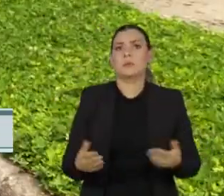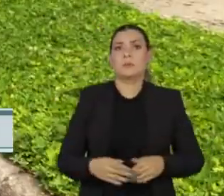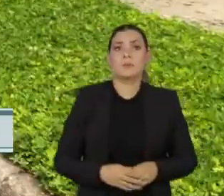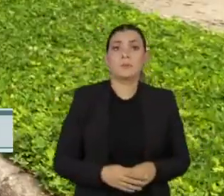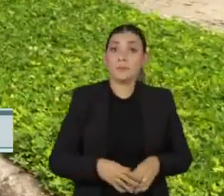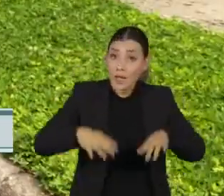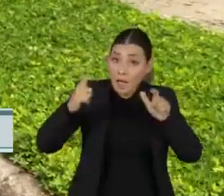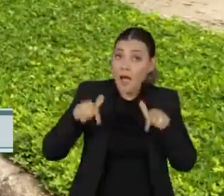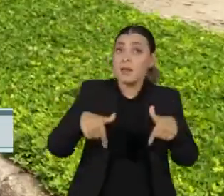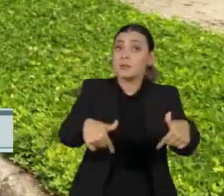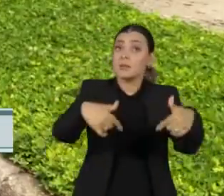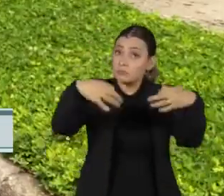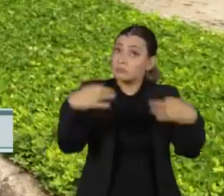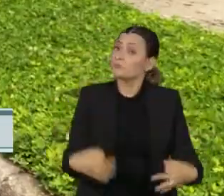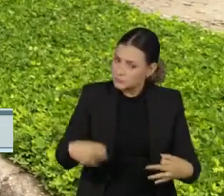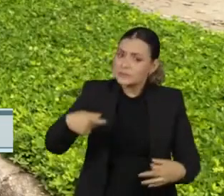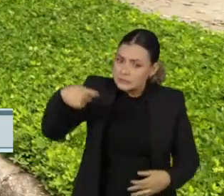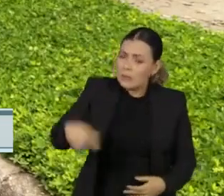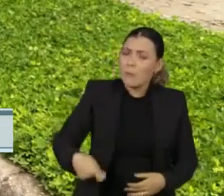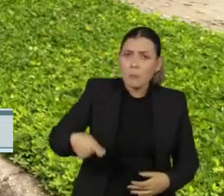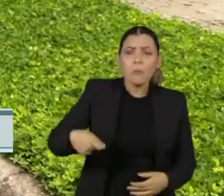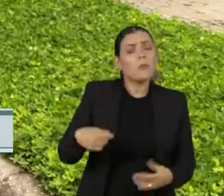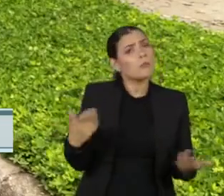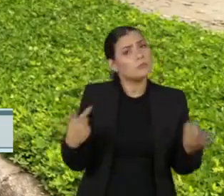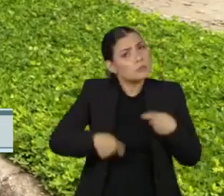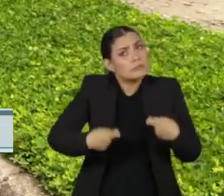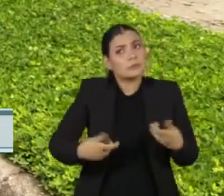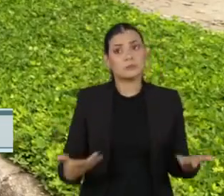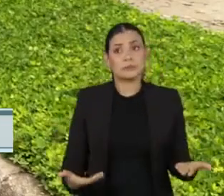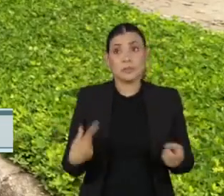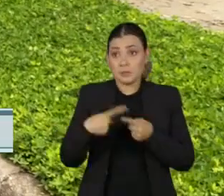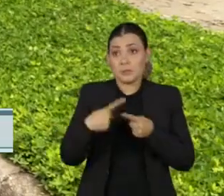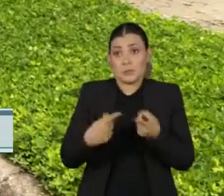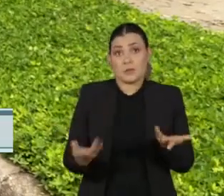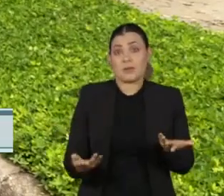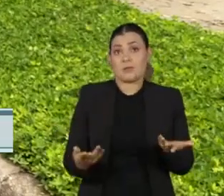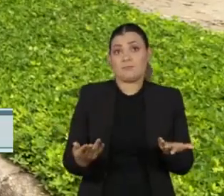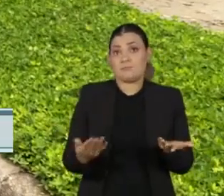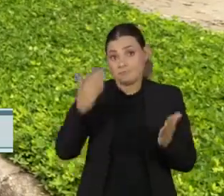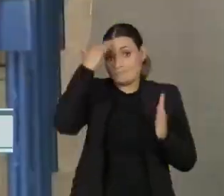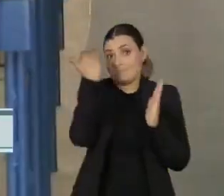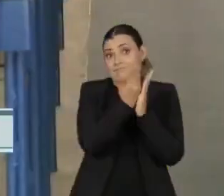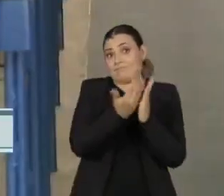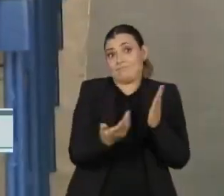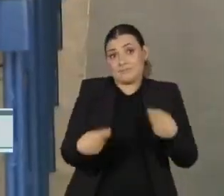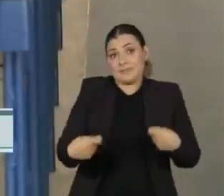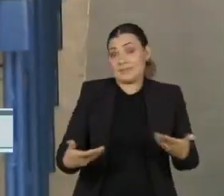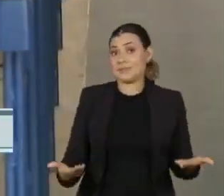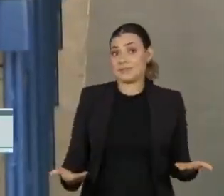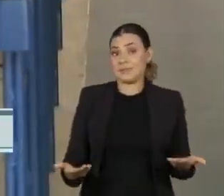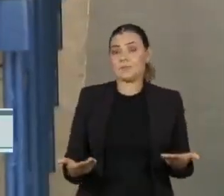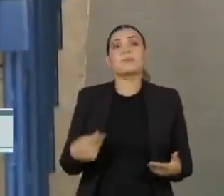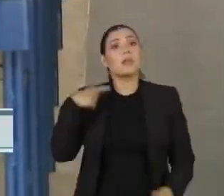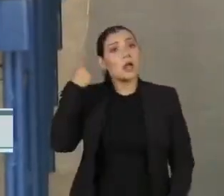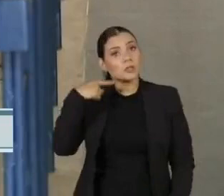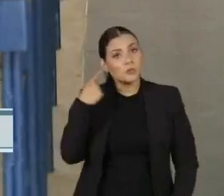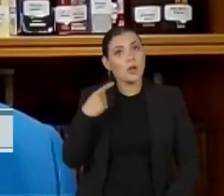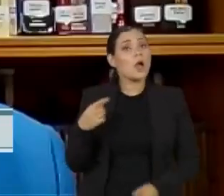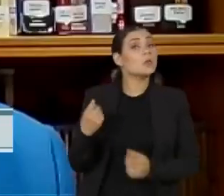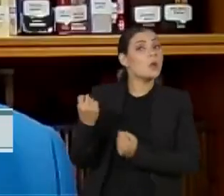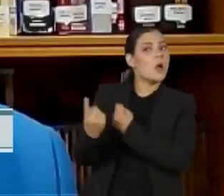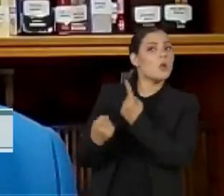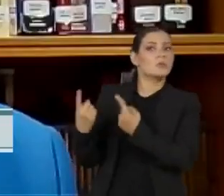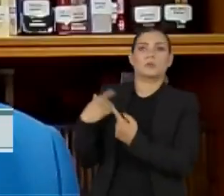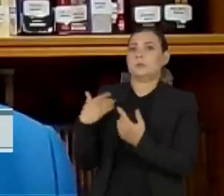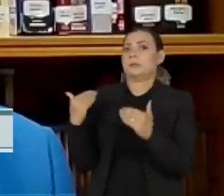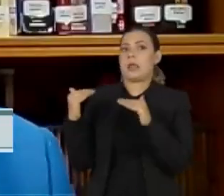É uma medida bem drástica, mas é uma medida que eu acho que ela deve ser necessária sim. Já entre os advogados, as posições